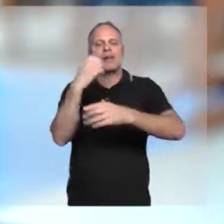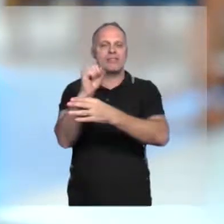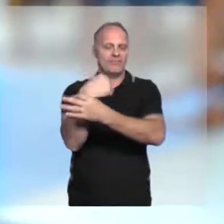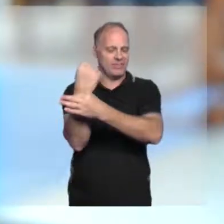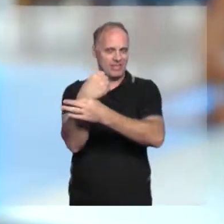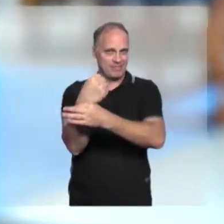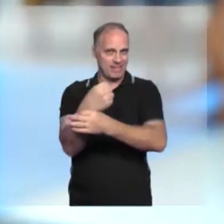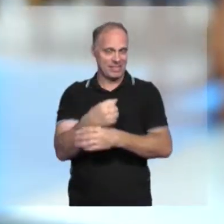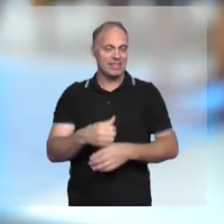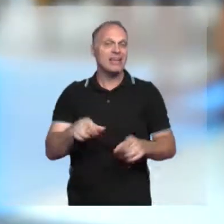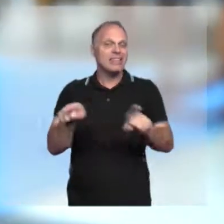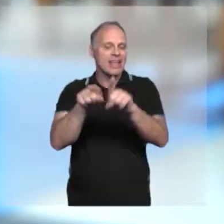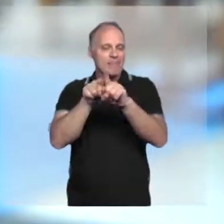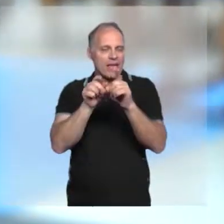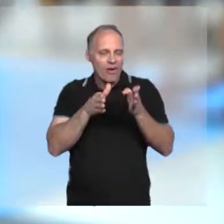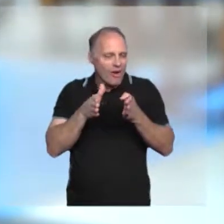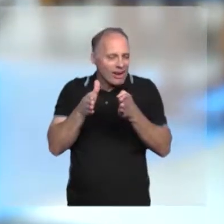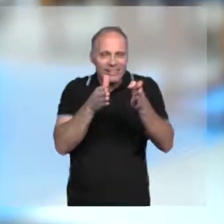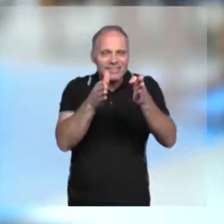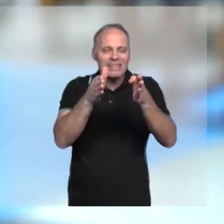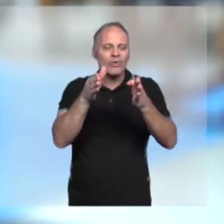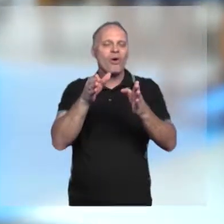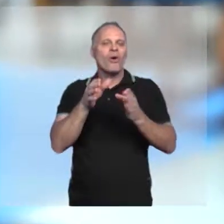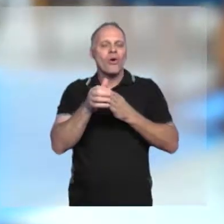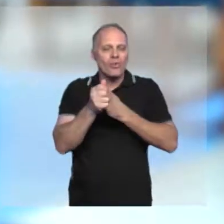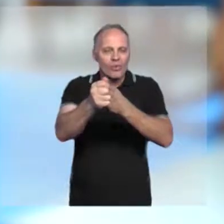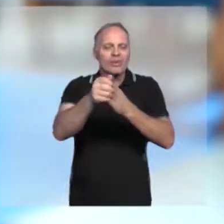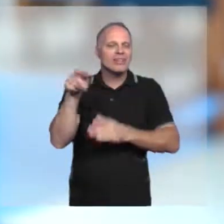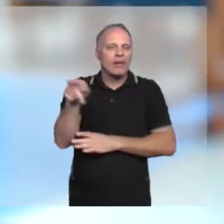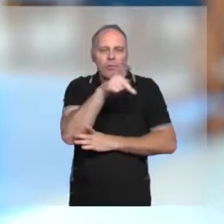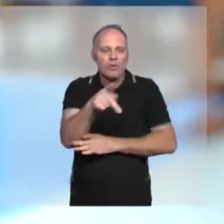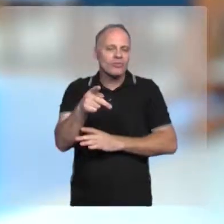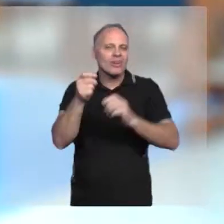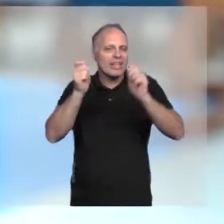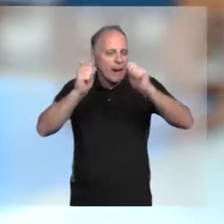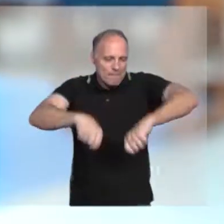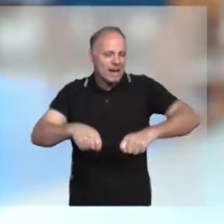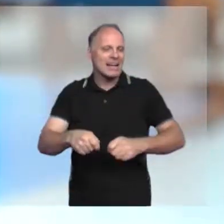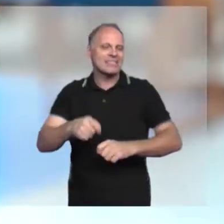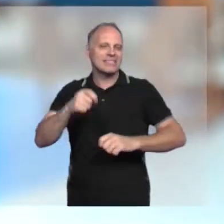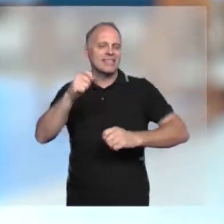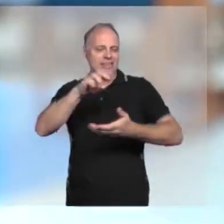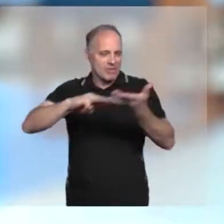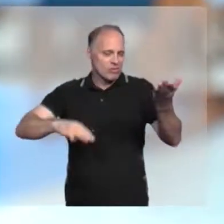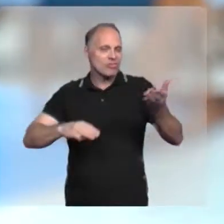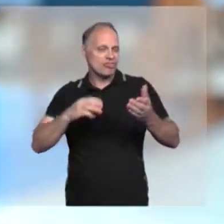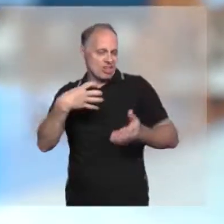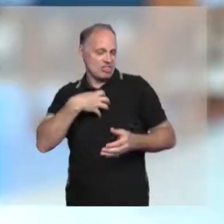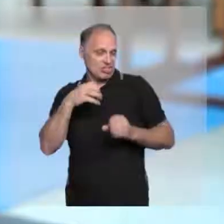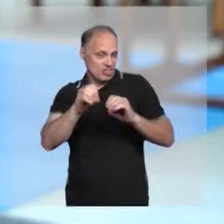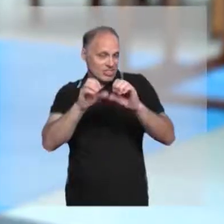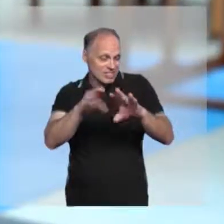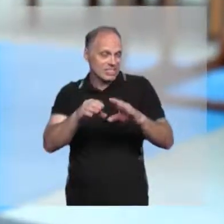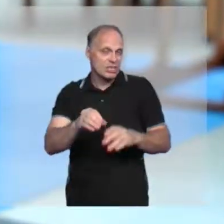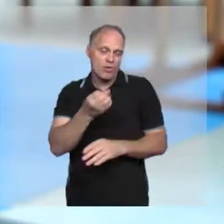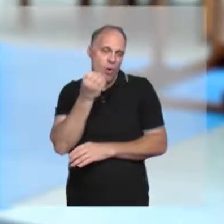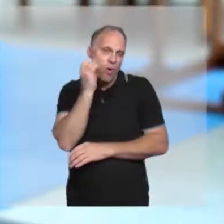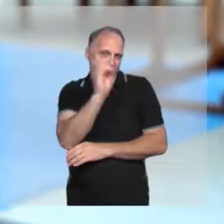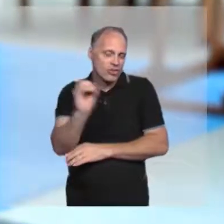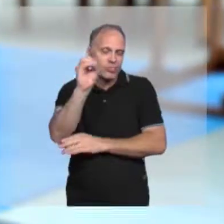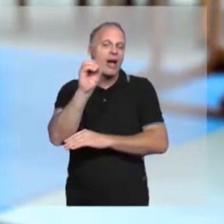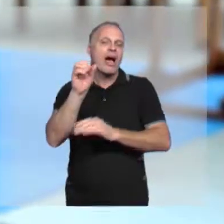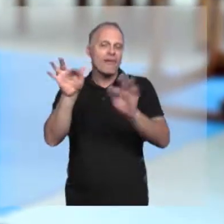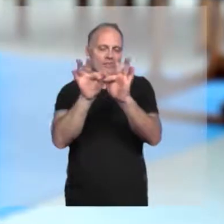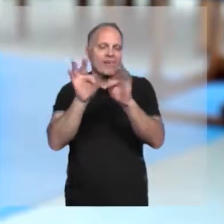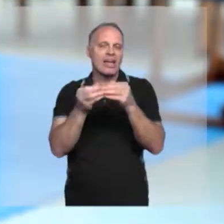fisioterapeuta, alinhando infraestrutura de ponta, um corpo docente experiente e métodos ativos de ensino, a instituição